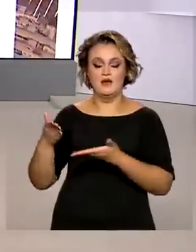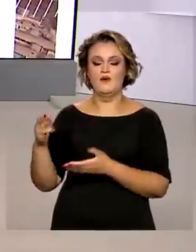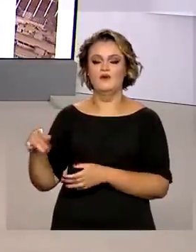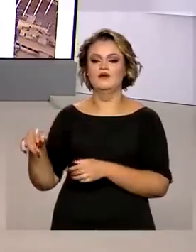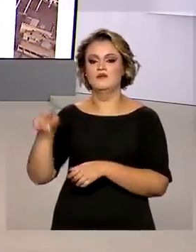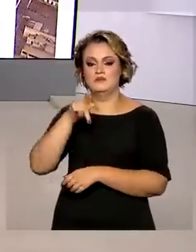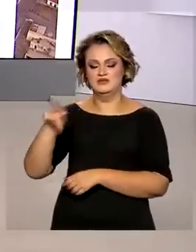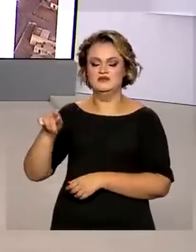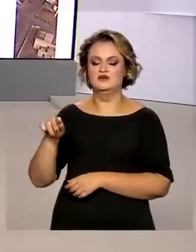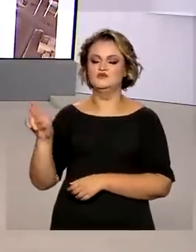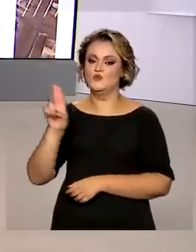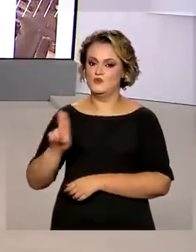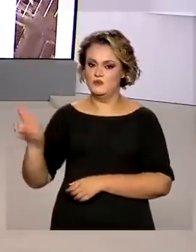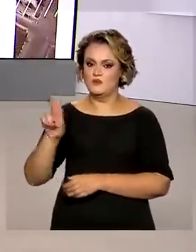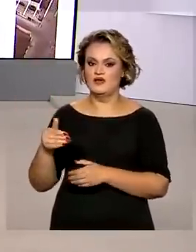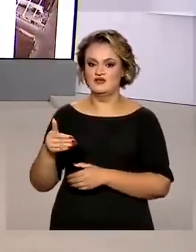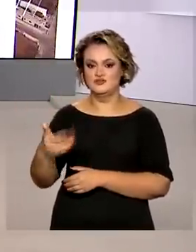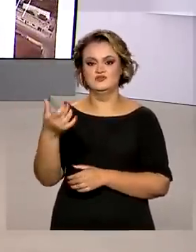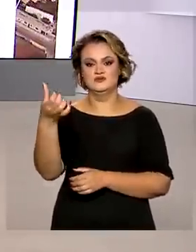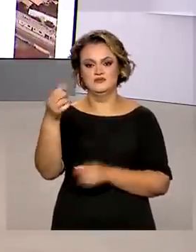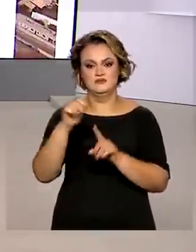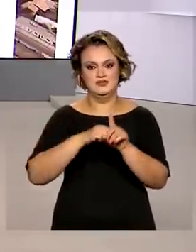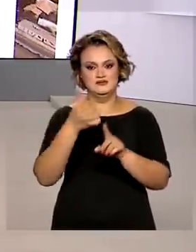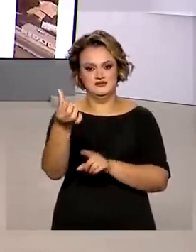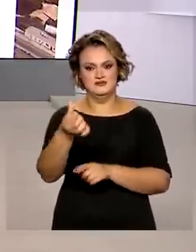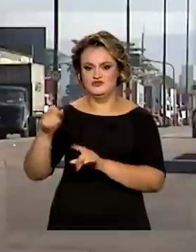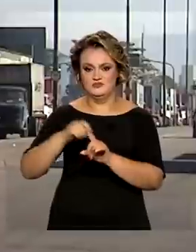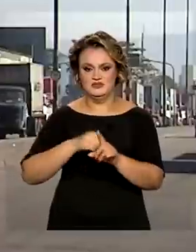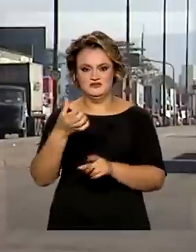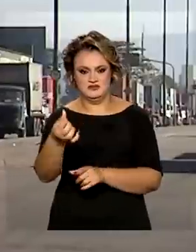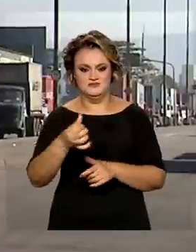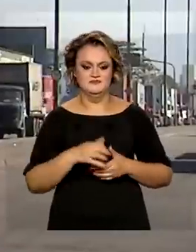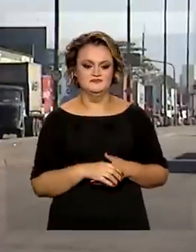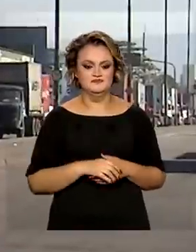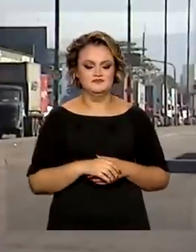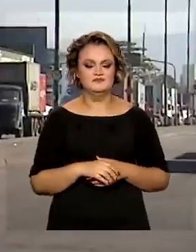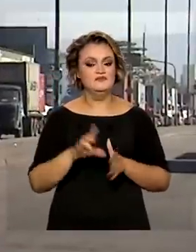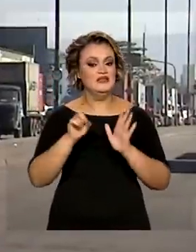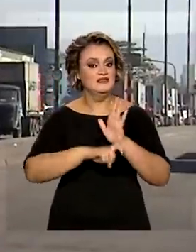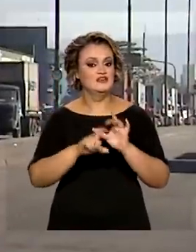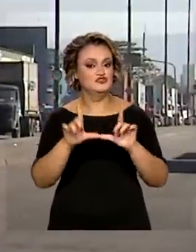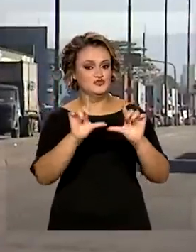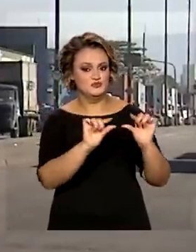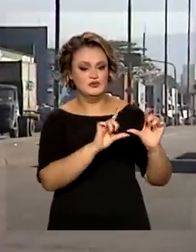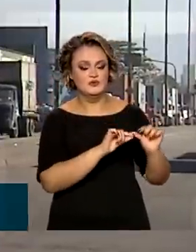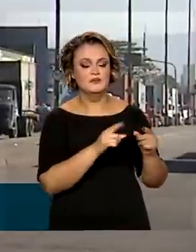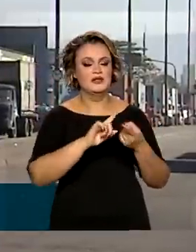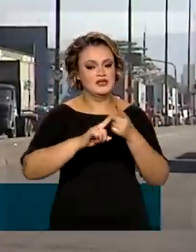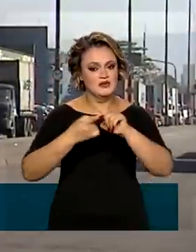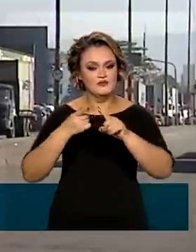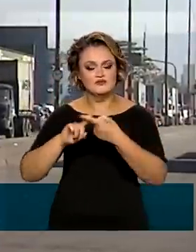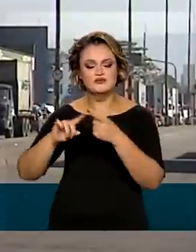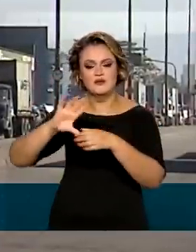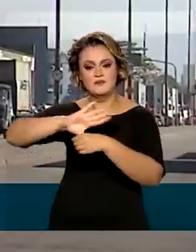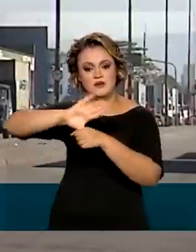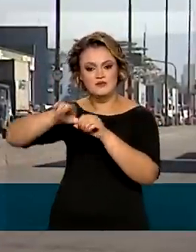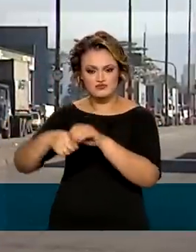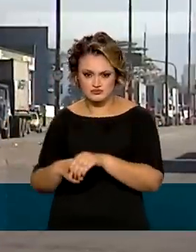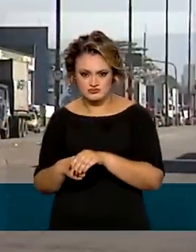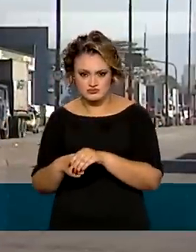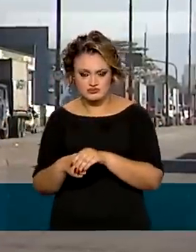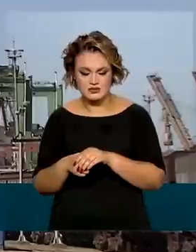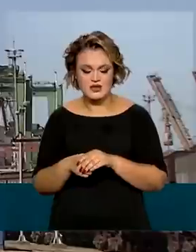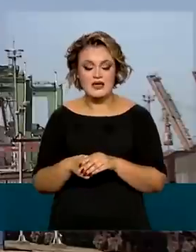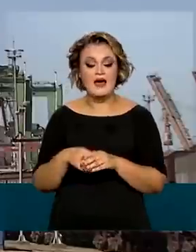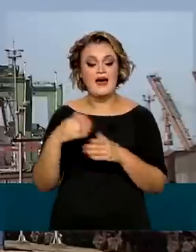a presidência do bloco para os próximos seis meses. Taxas menores para quem negociar com o Mercosul. Para chegar